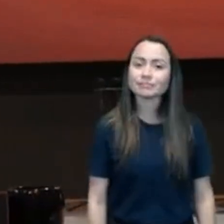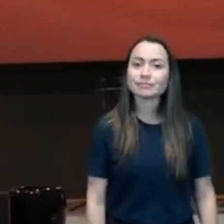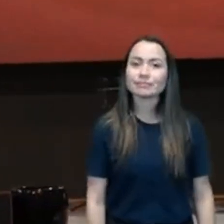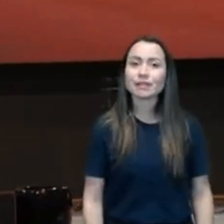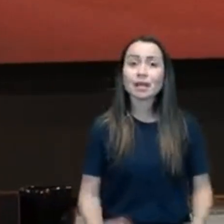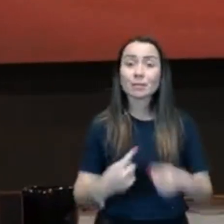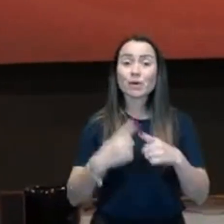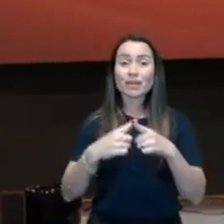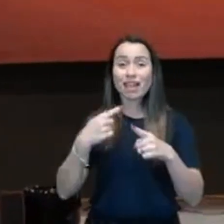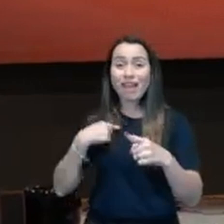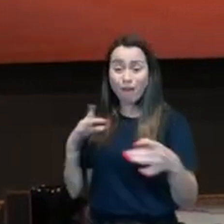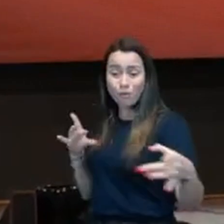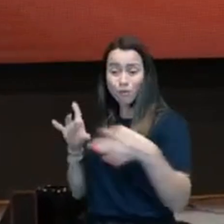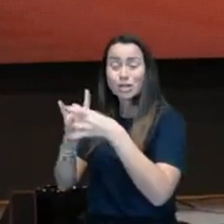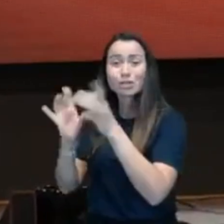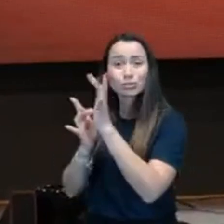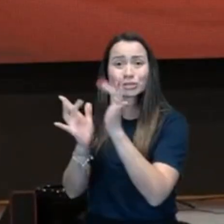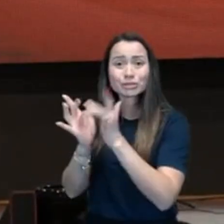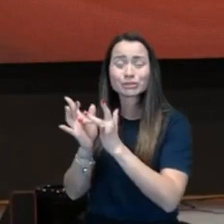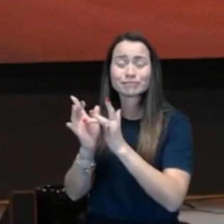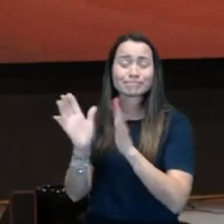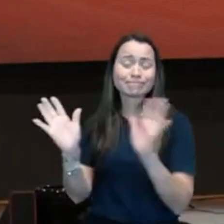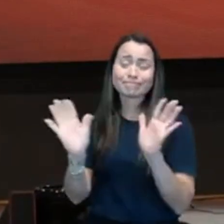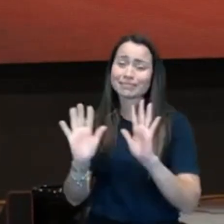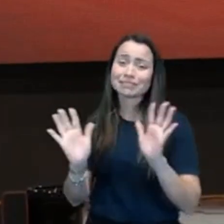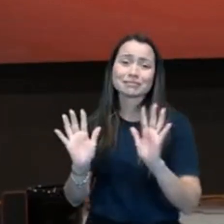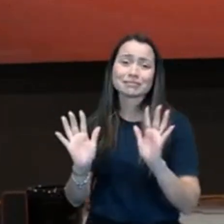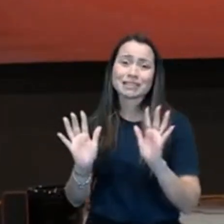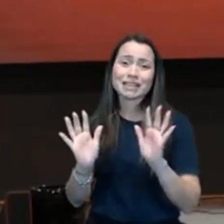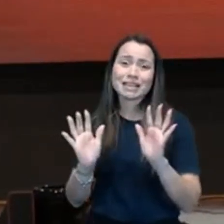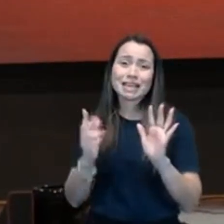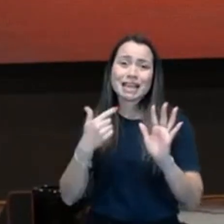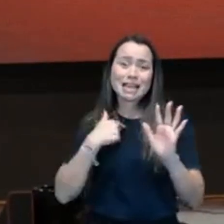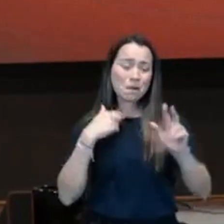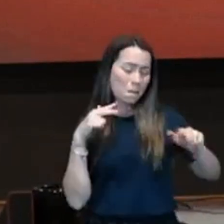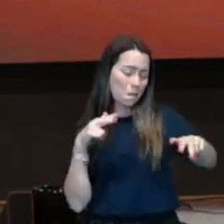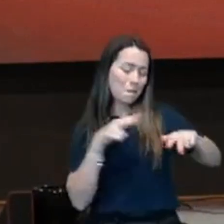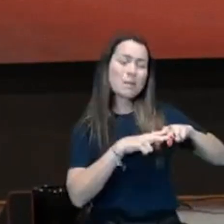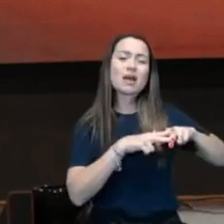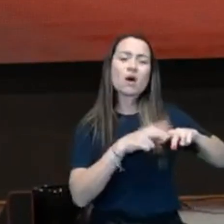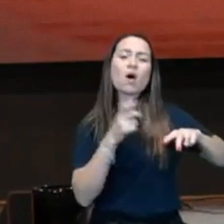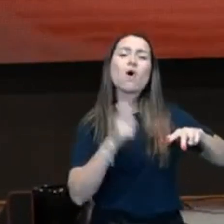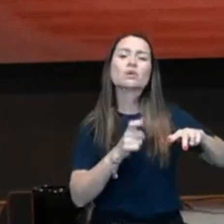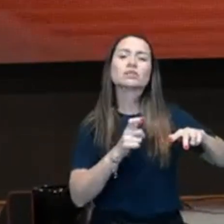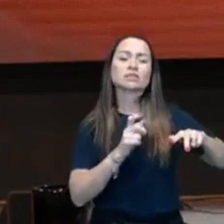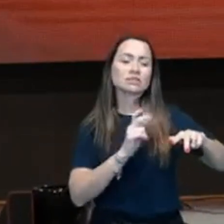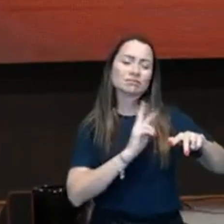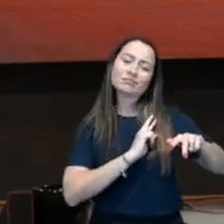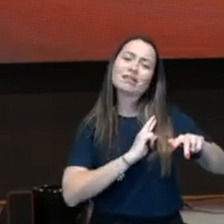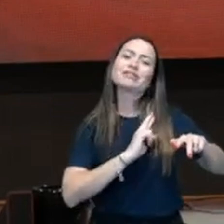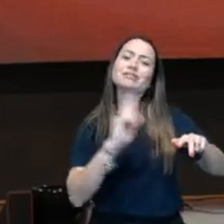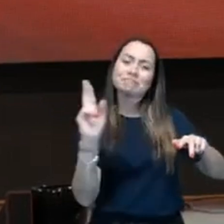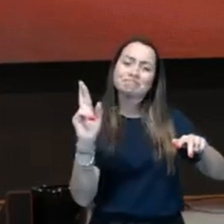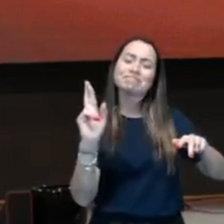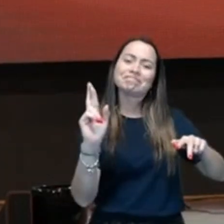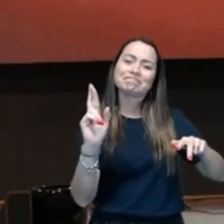porque eu não estou em Jesus, eu estou na religião. Eu estou preso em alguma coisa. Estar em Jesus,